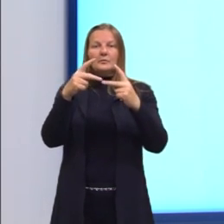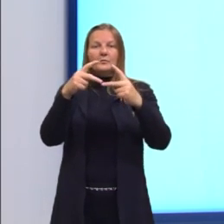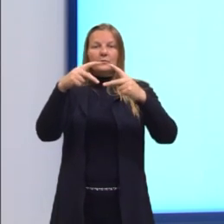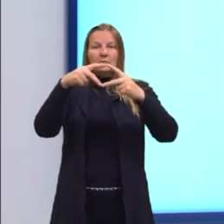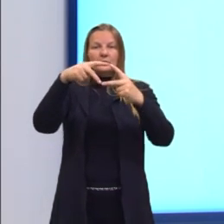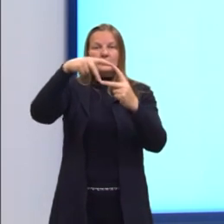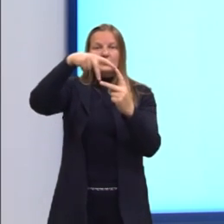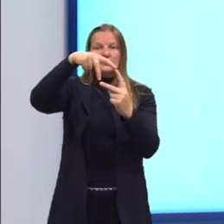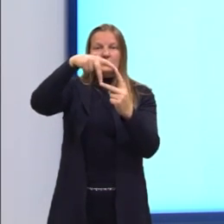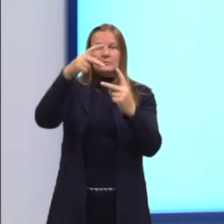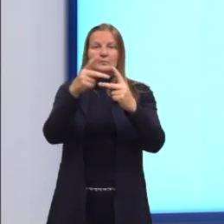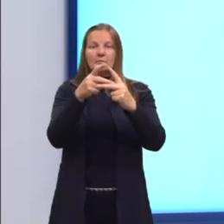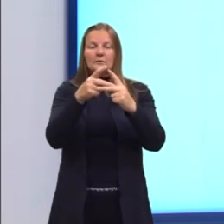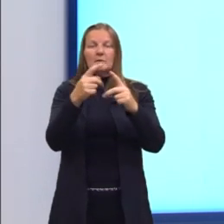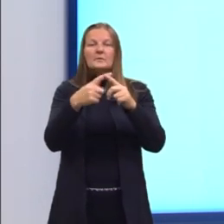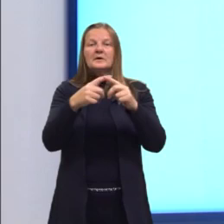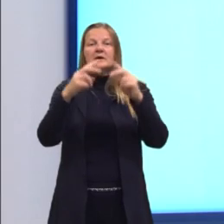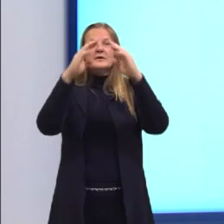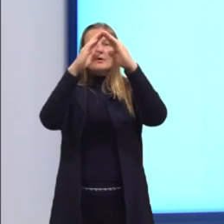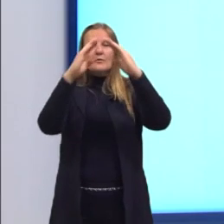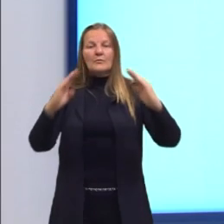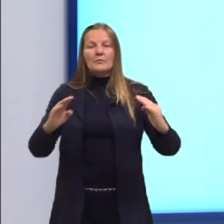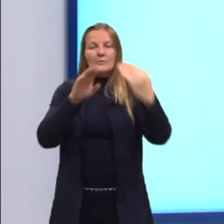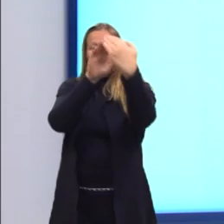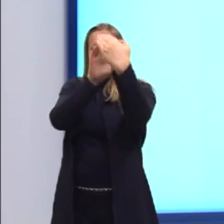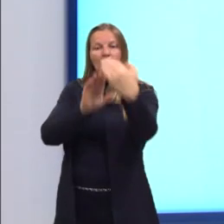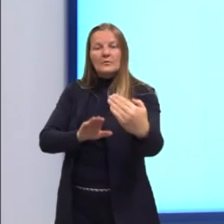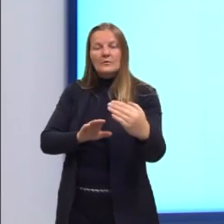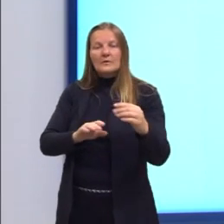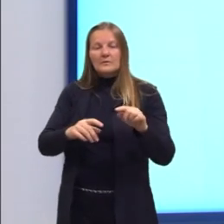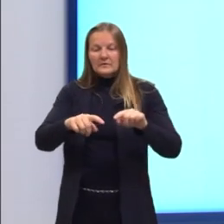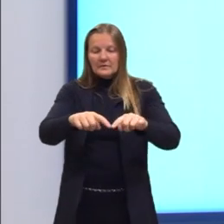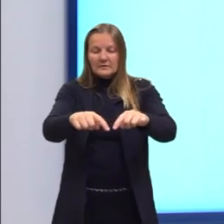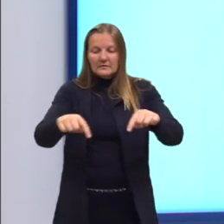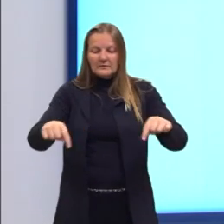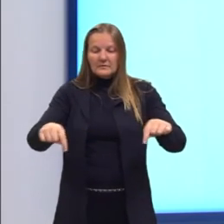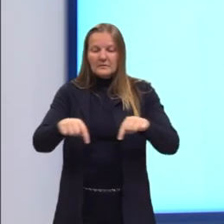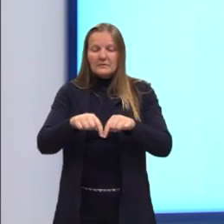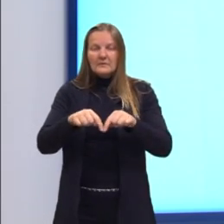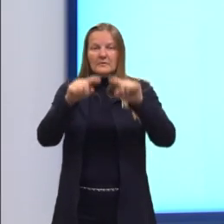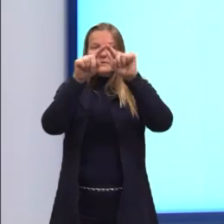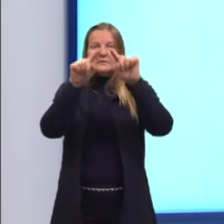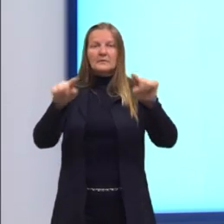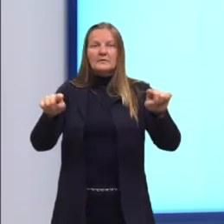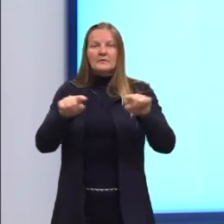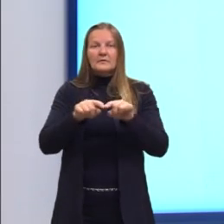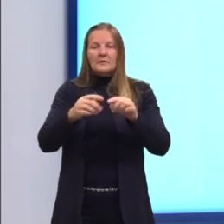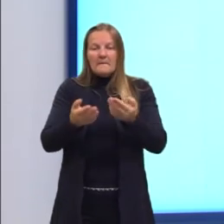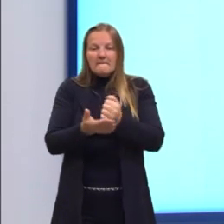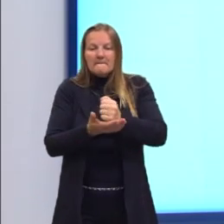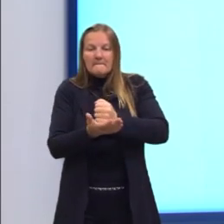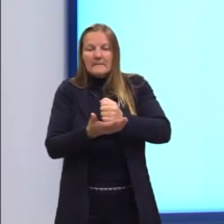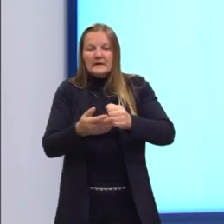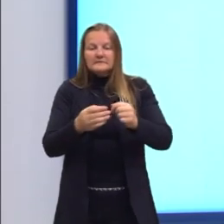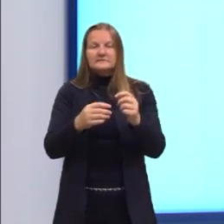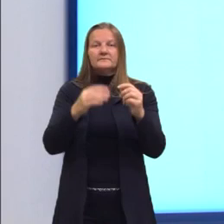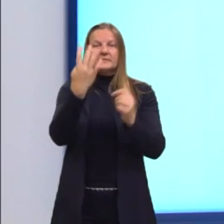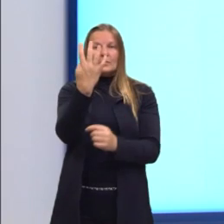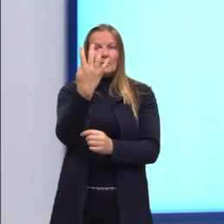tetraedro, ele é considerado uma pirâmide de base triangular. Possui, então, quatro faces,